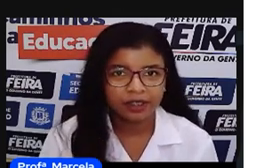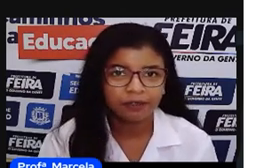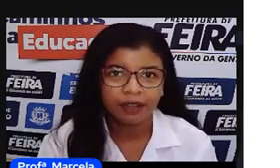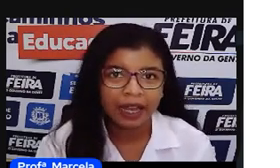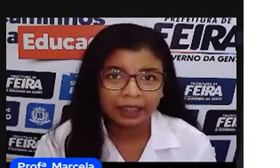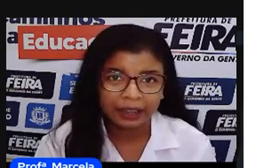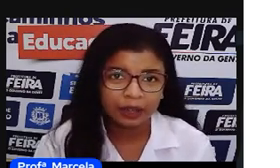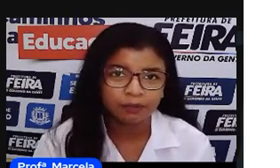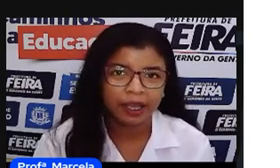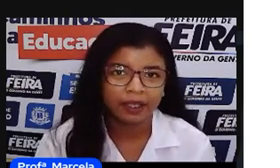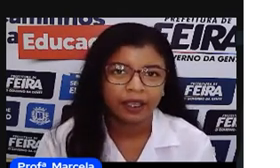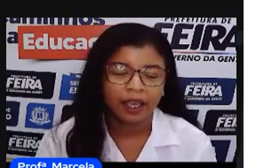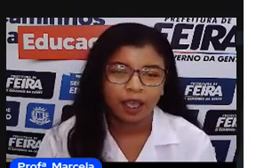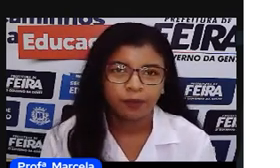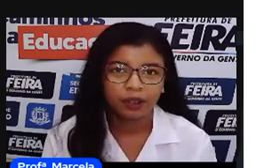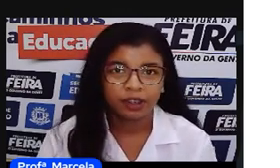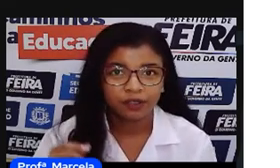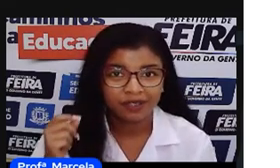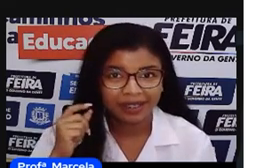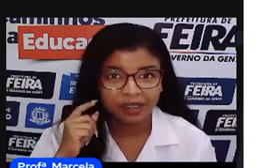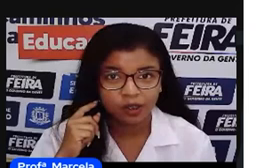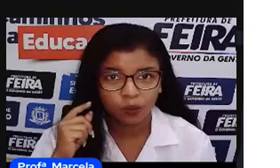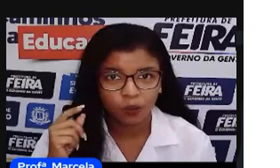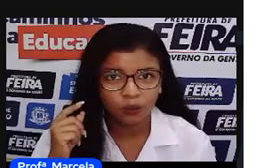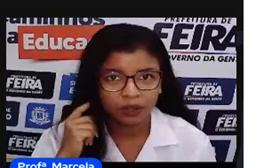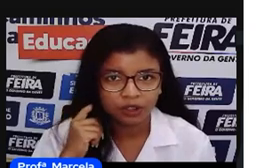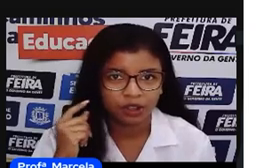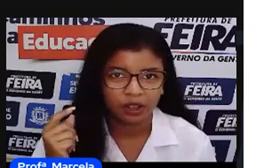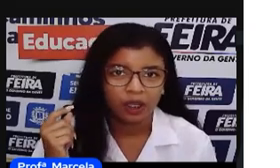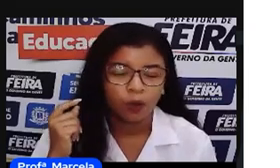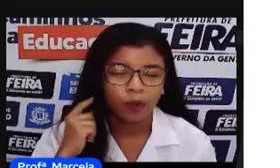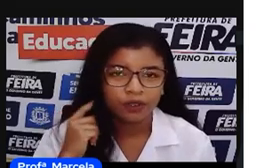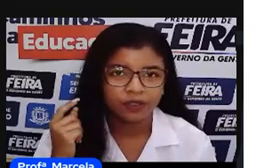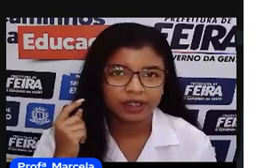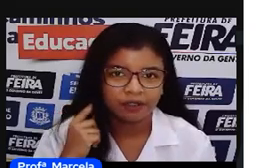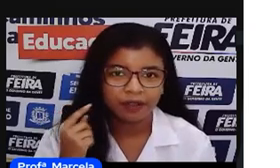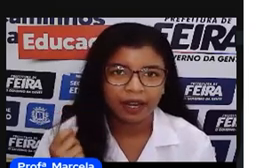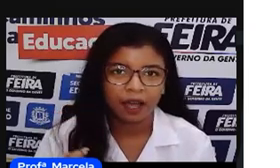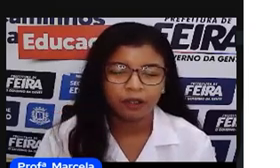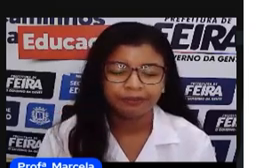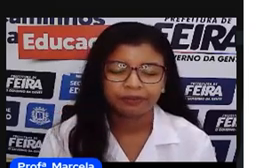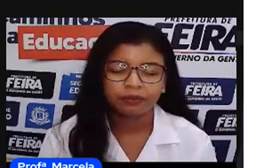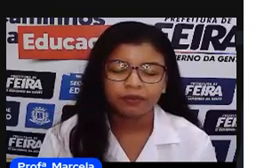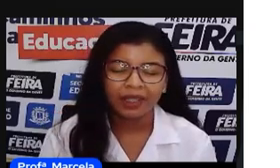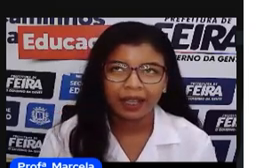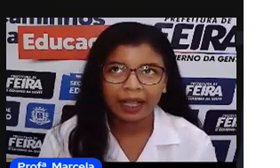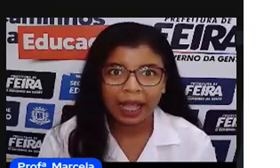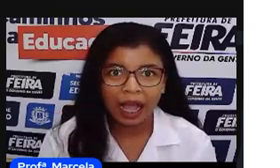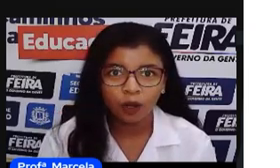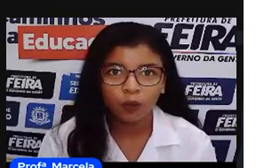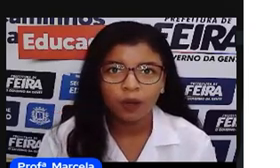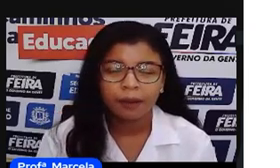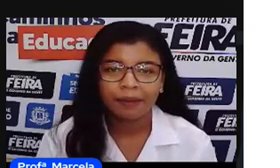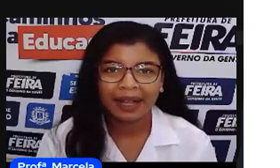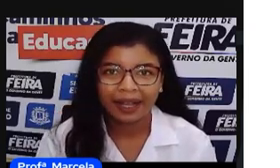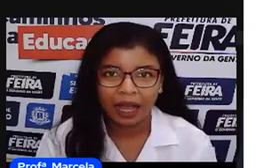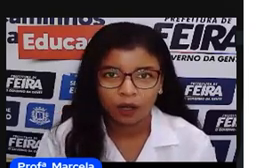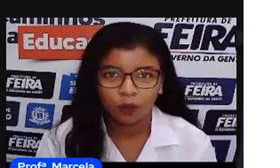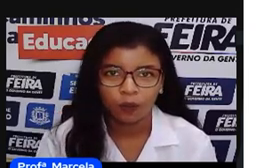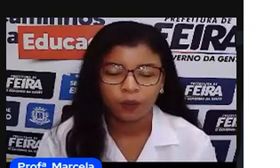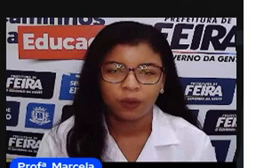daqui e você fala daí também. É importante que você escute quando você falar, ó. Caco.